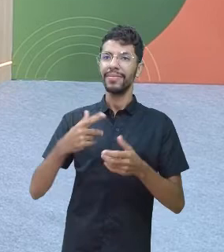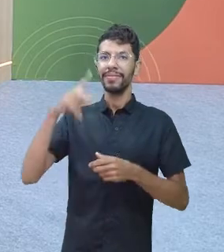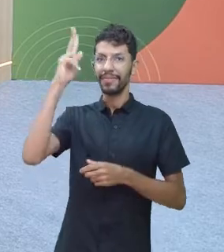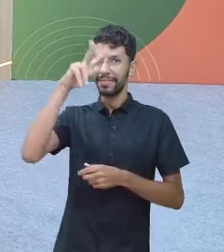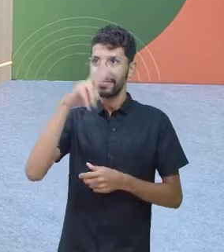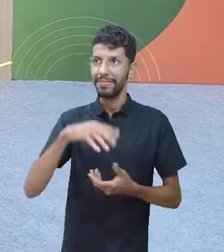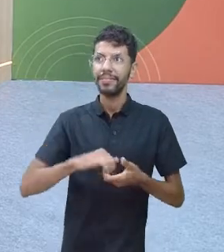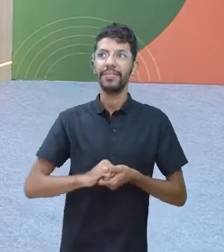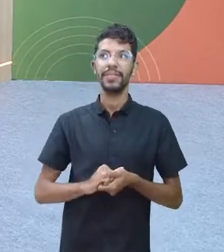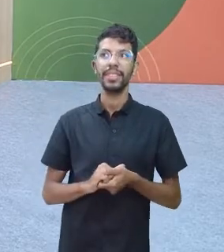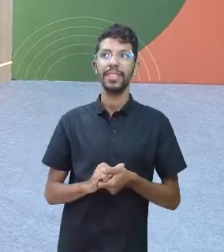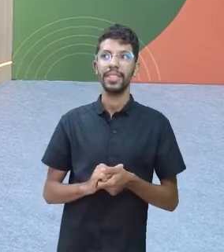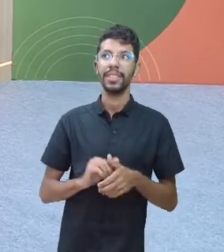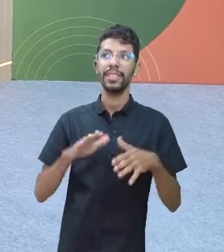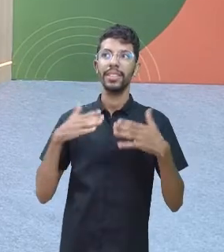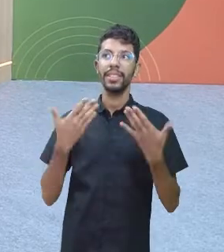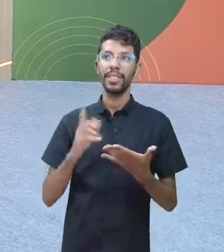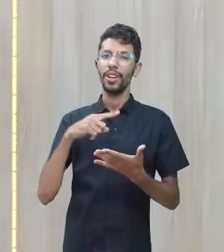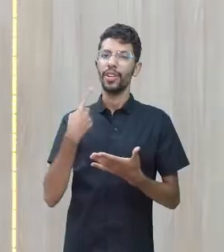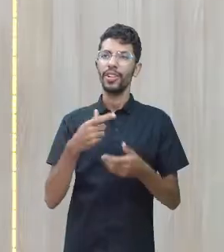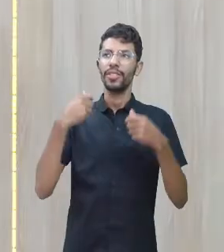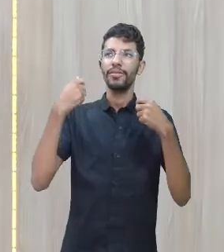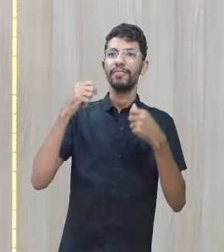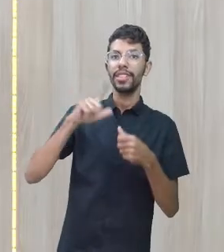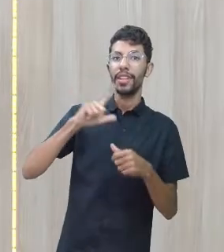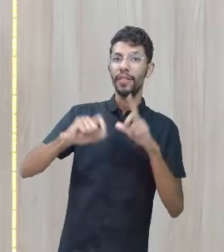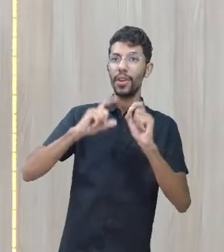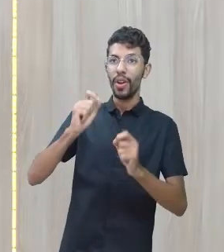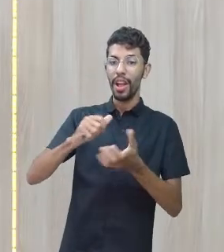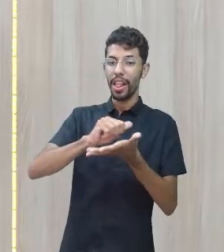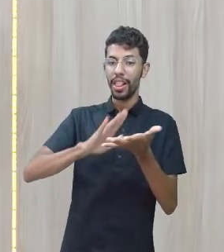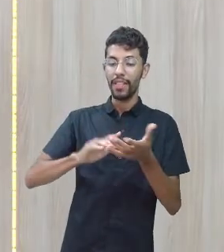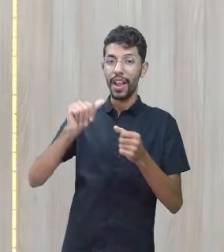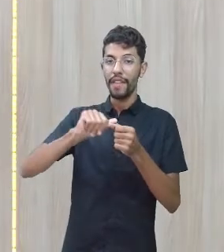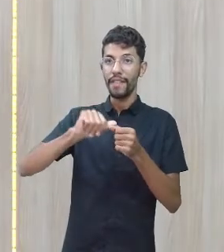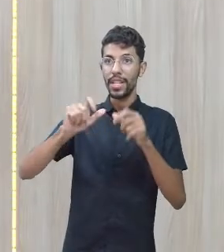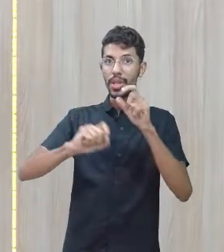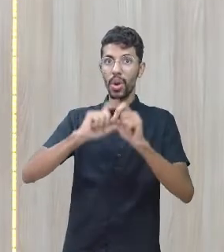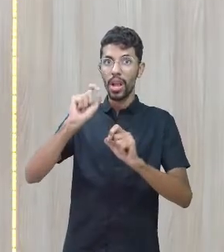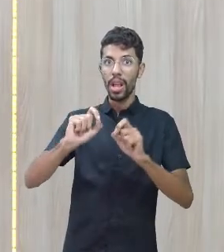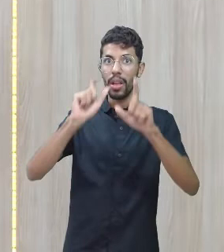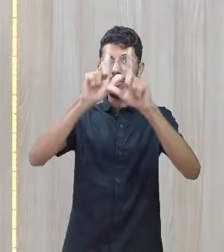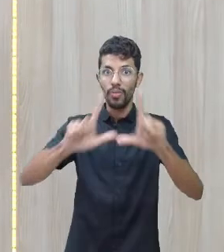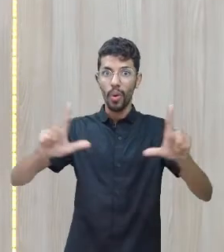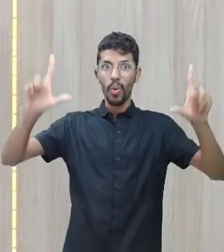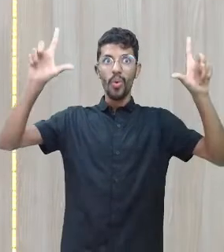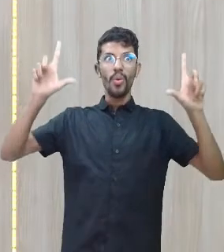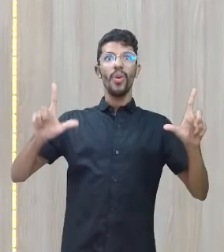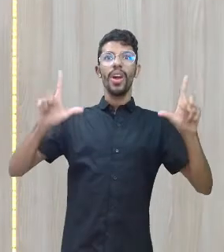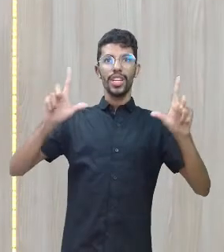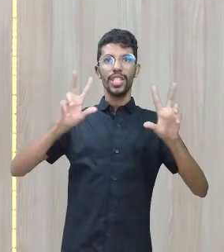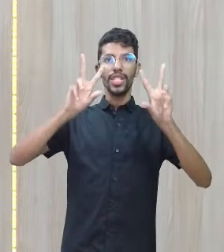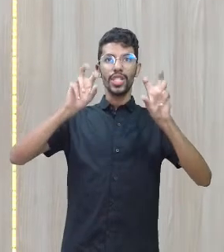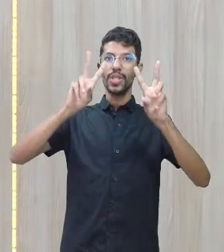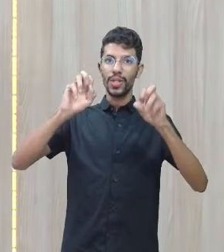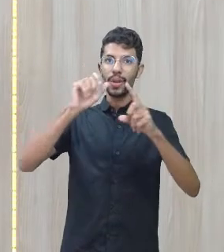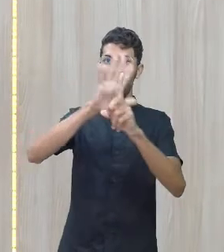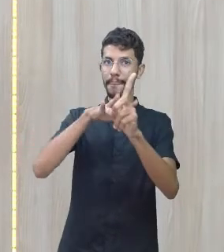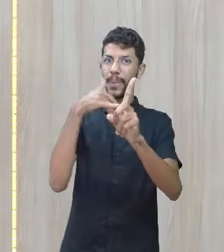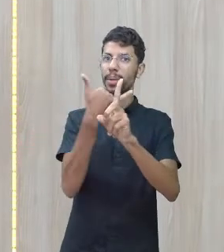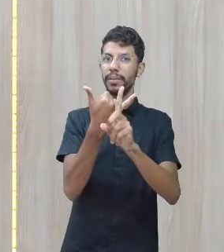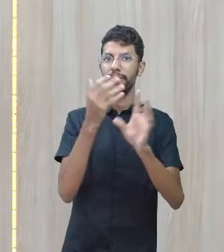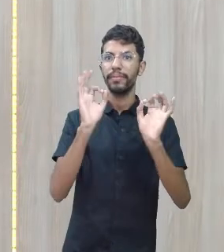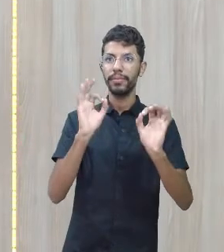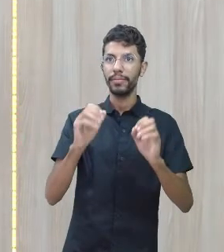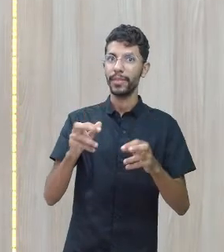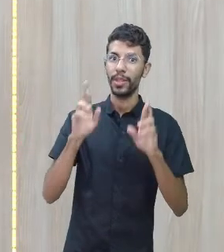Lembra? A gente teve como desafio fazer um mural, fazer um cartaz sobre o bullying. Espero que vocês